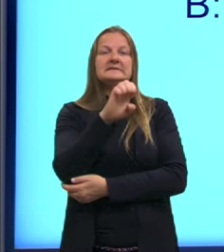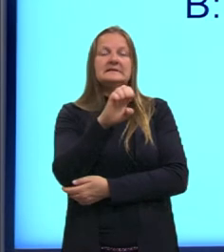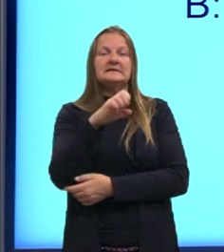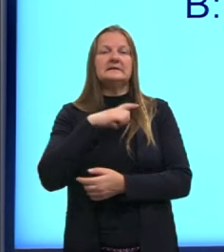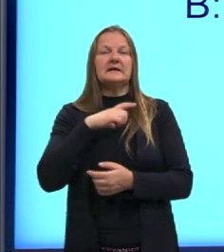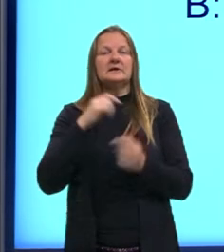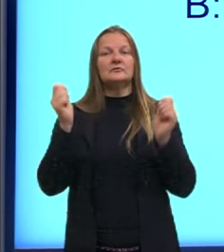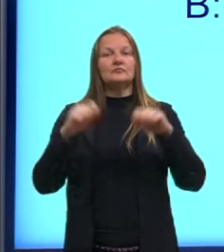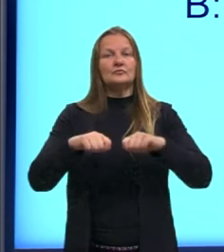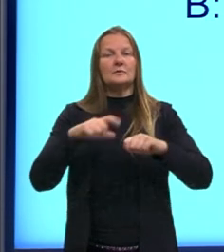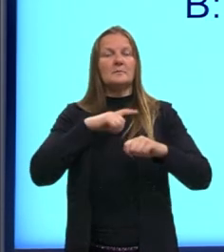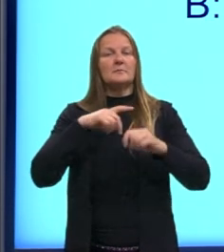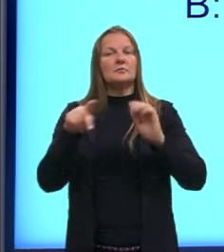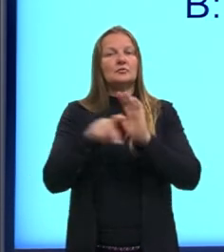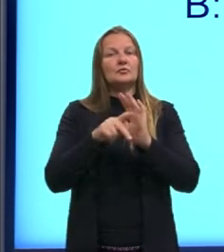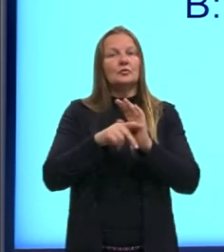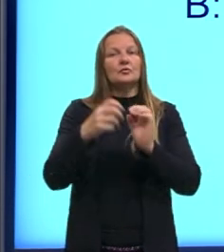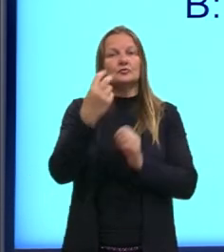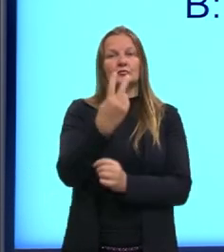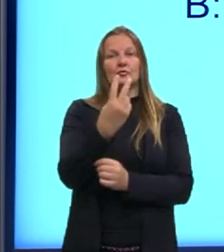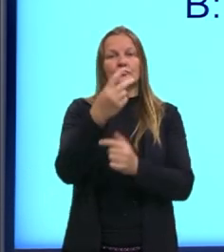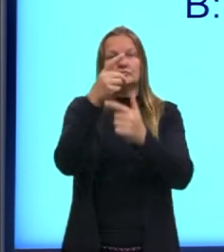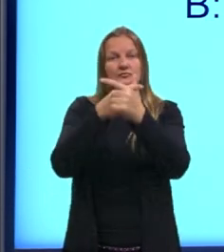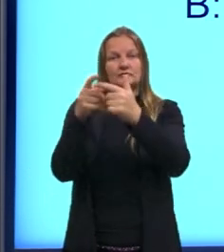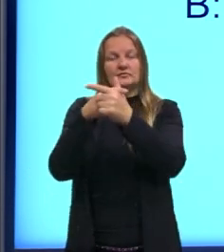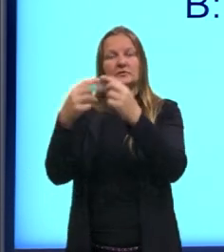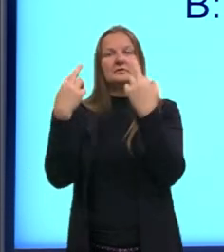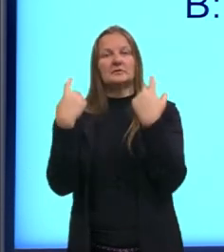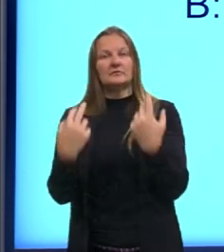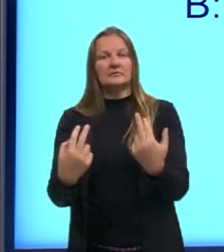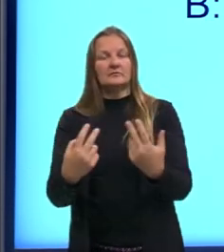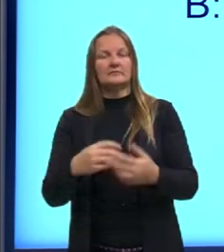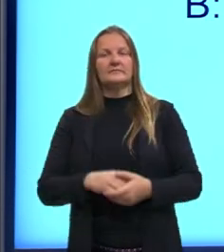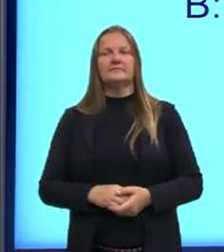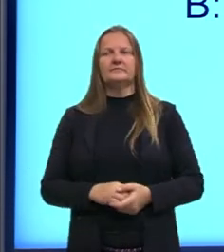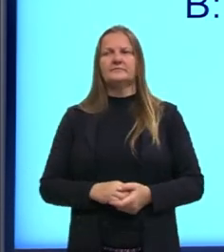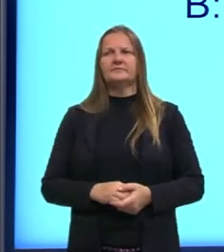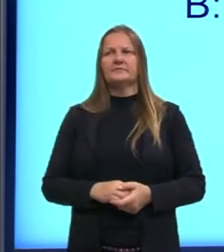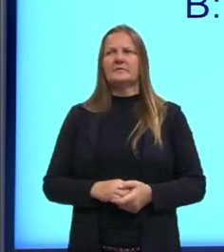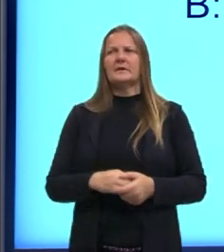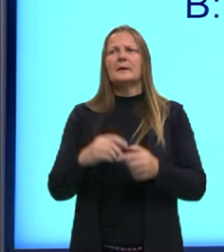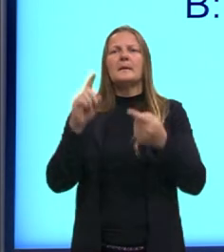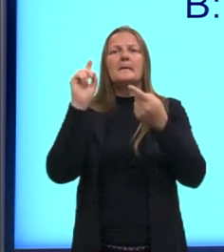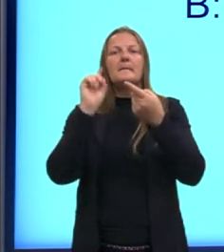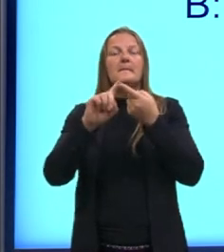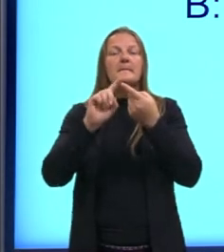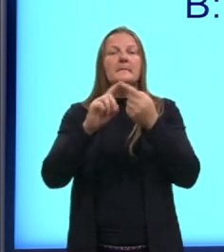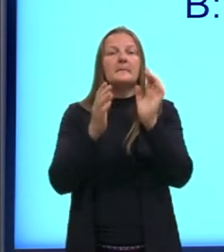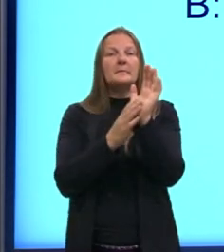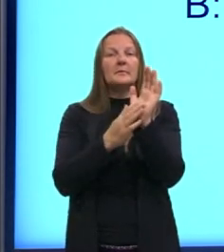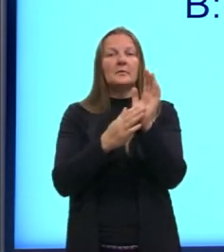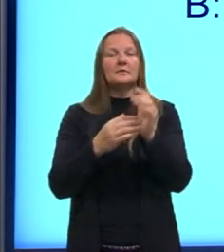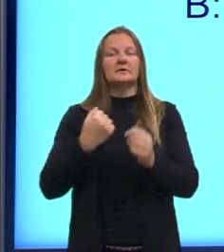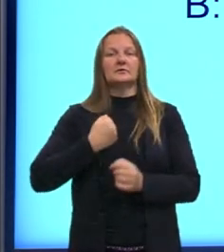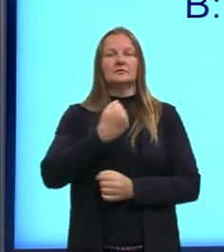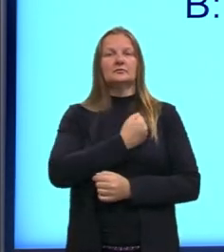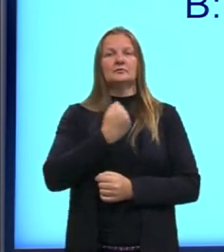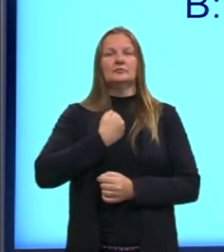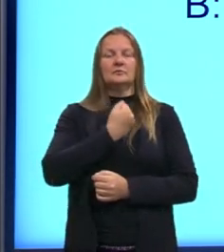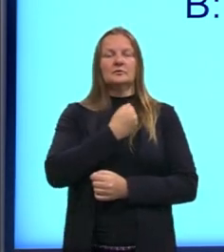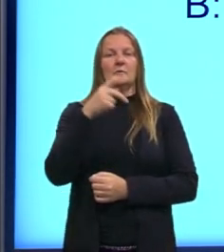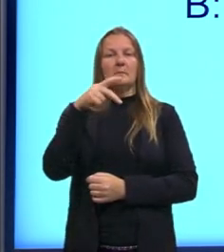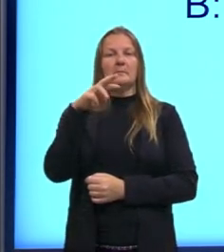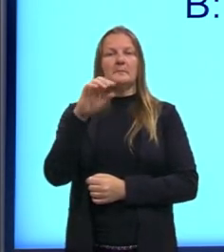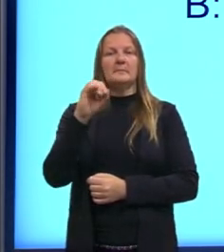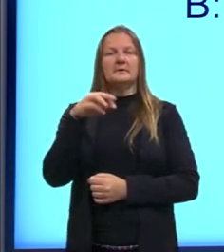possuir apenas dois divisores naturais. As nossas duas proposições, então, o número ser primo